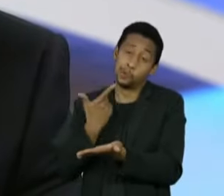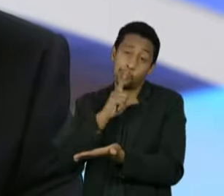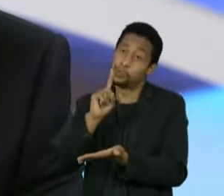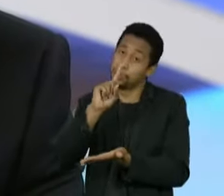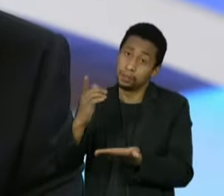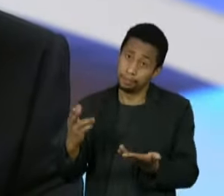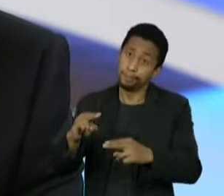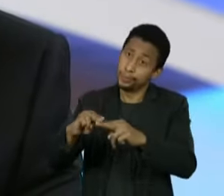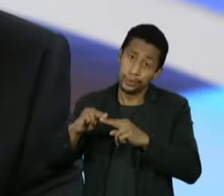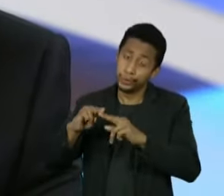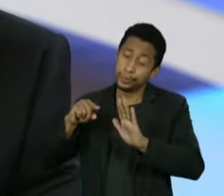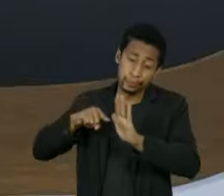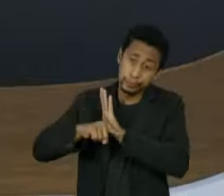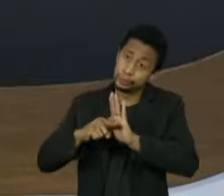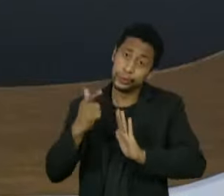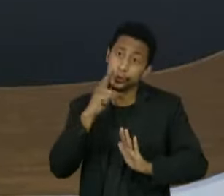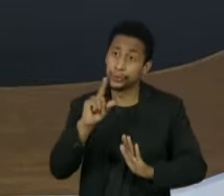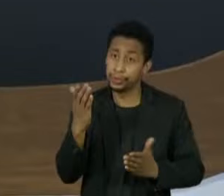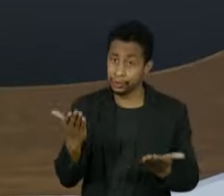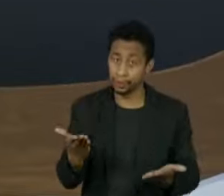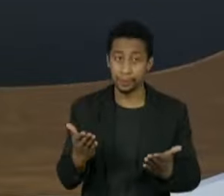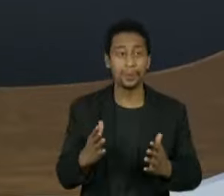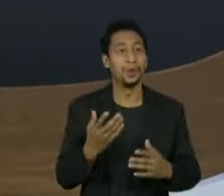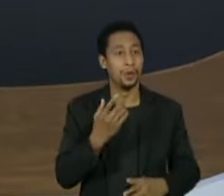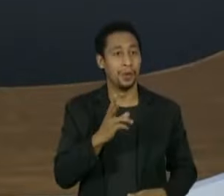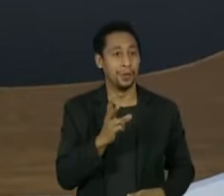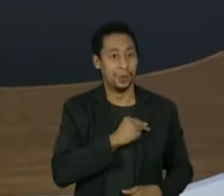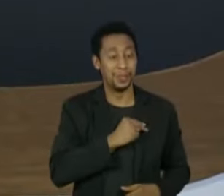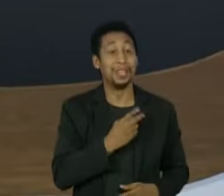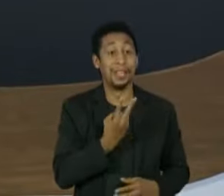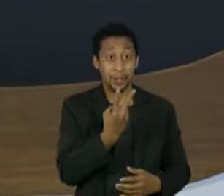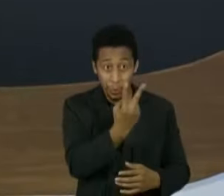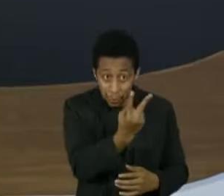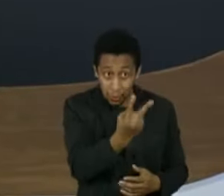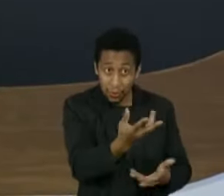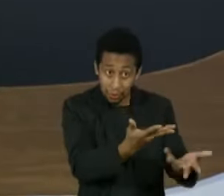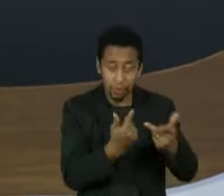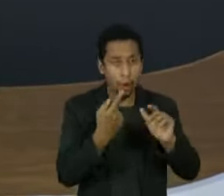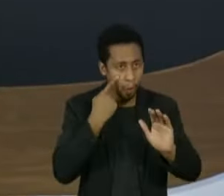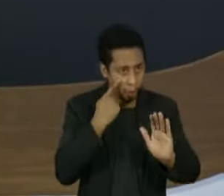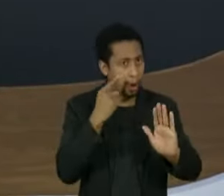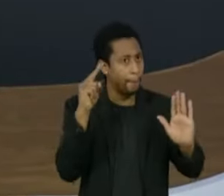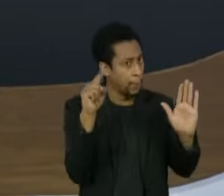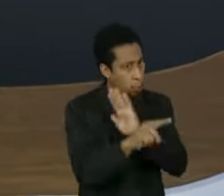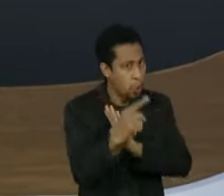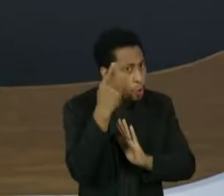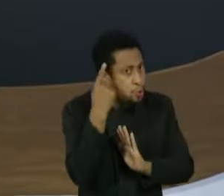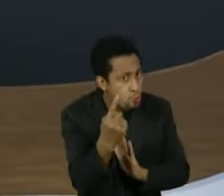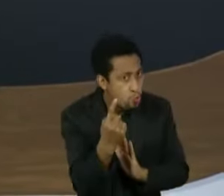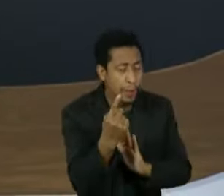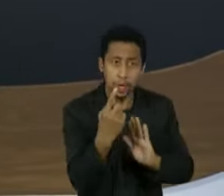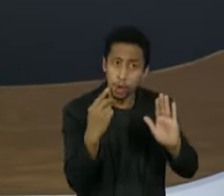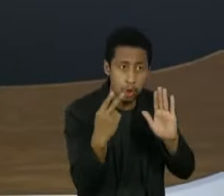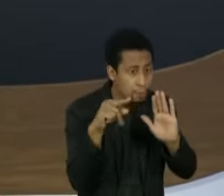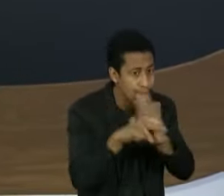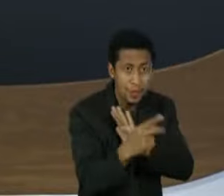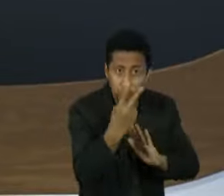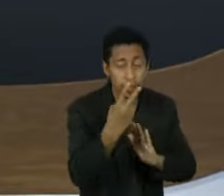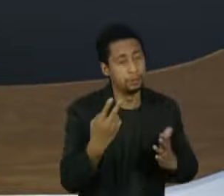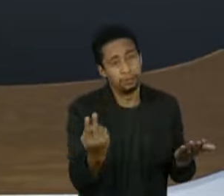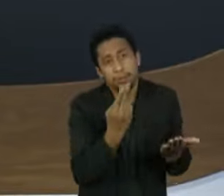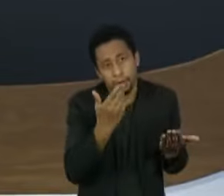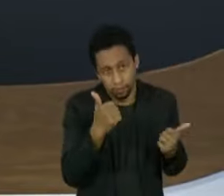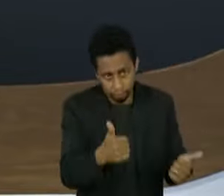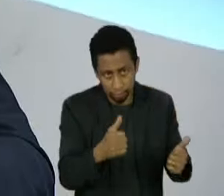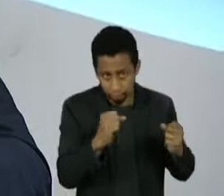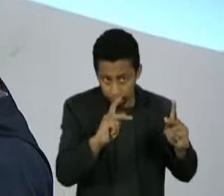completar essa investigação. Gente, já que a gente está com dois entrevistados, vou pedir para a bancada não fazer duas perguntas a cada vez, tá? Renato, por favor. Boa noite, Vera.